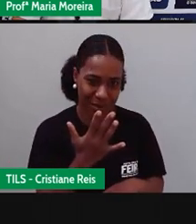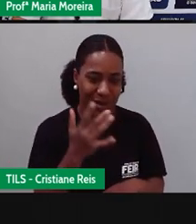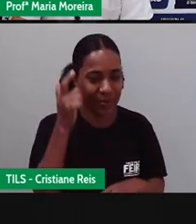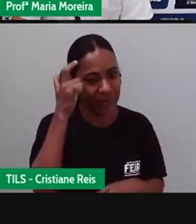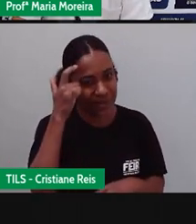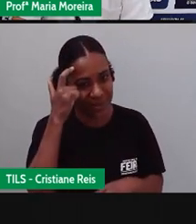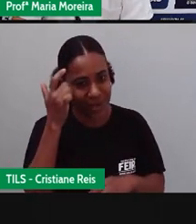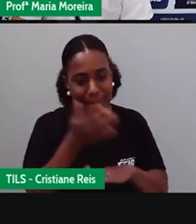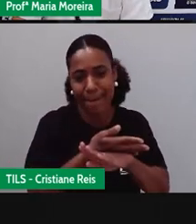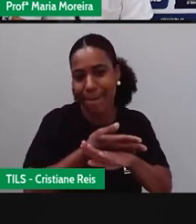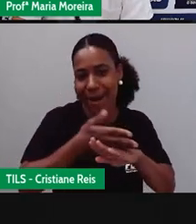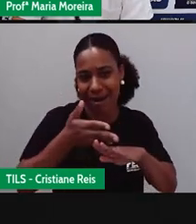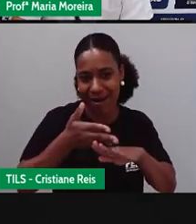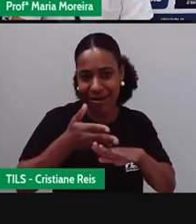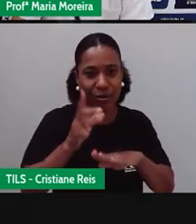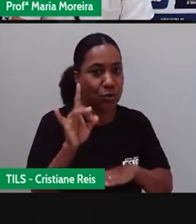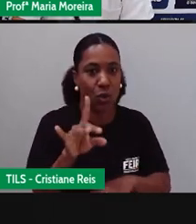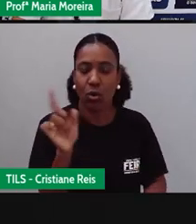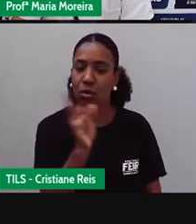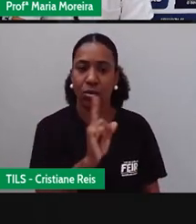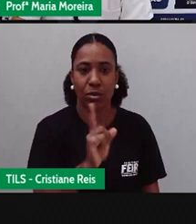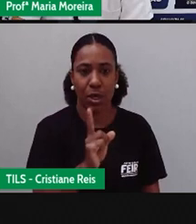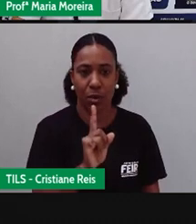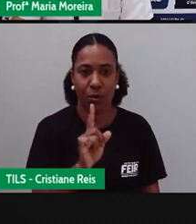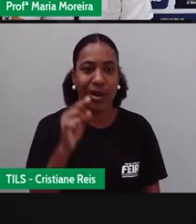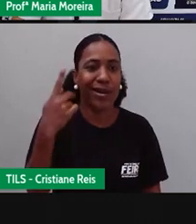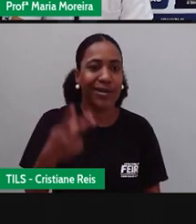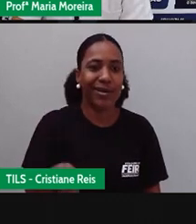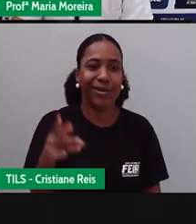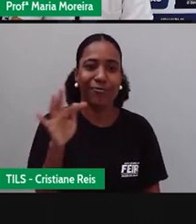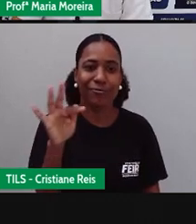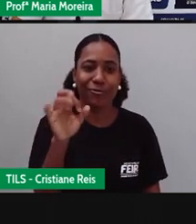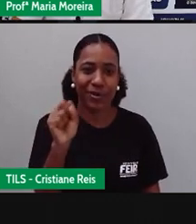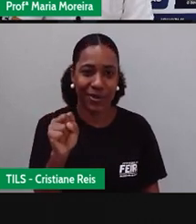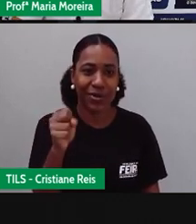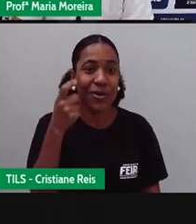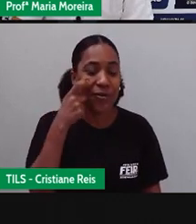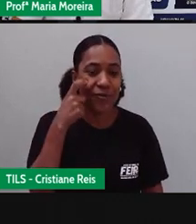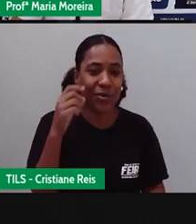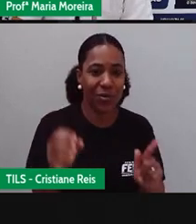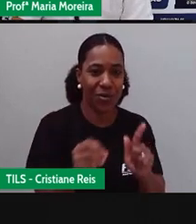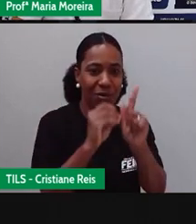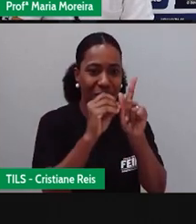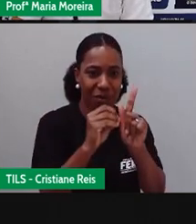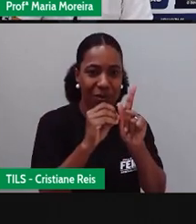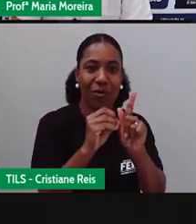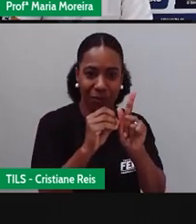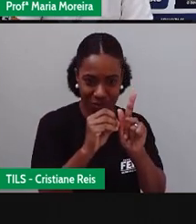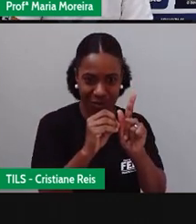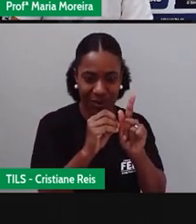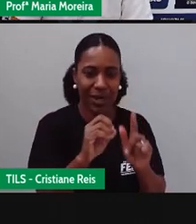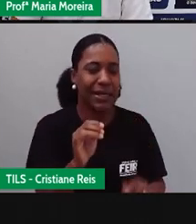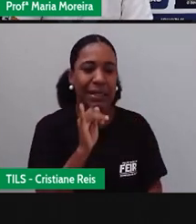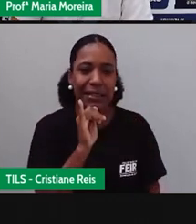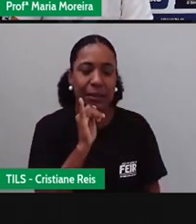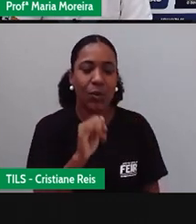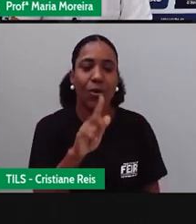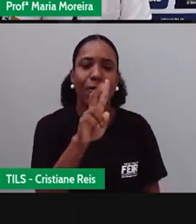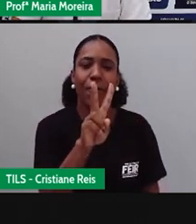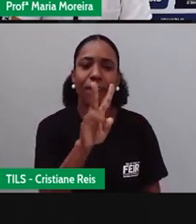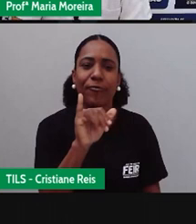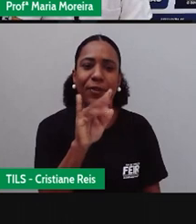né? Ambulâncias brancas. Dentro da nossa cidade, por exemplo, é só colocar aí no Google, Vitalmed. Que qual é a ambulância da Vitalmed?